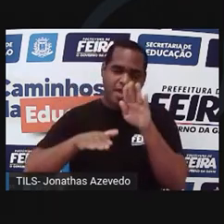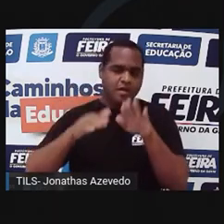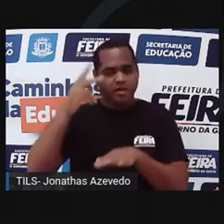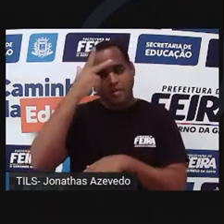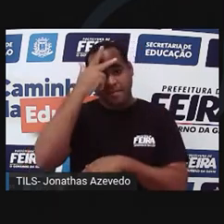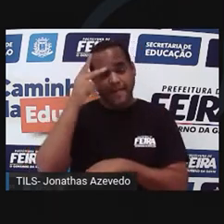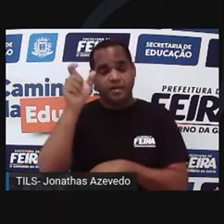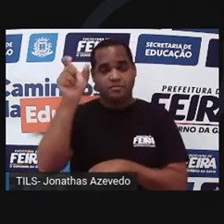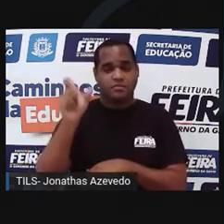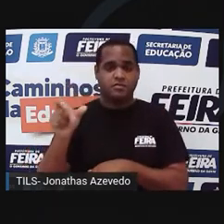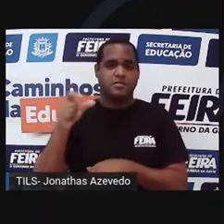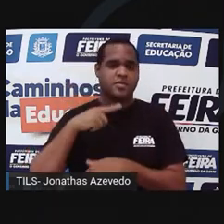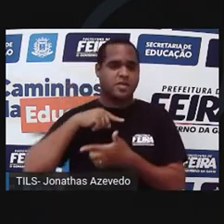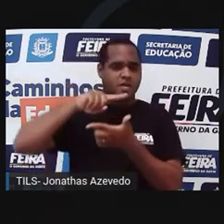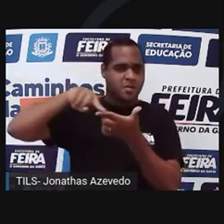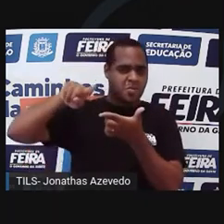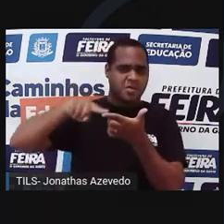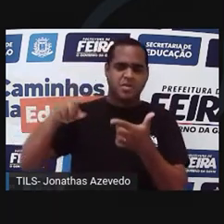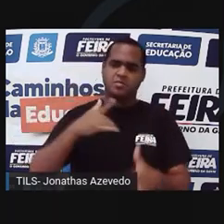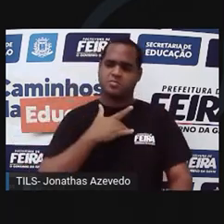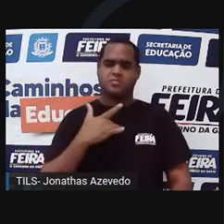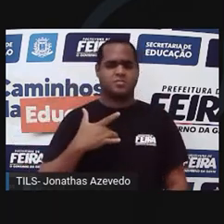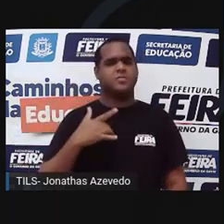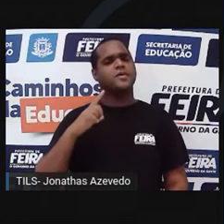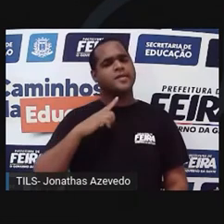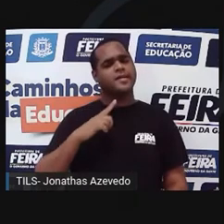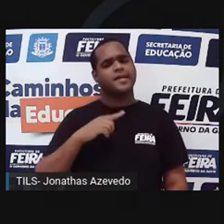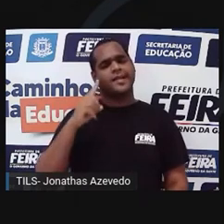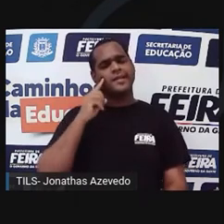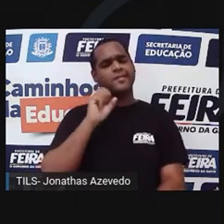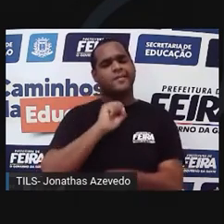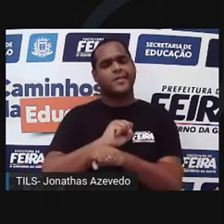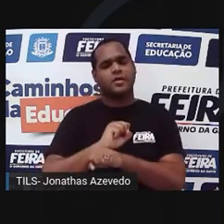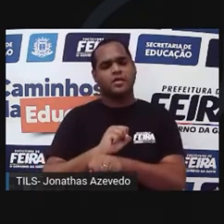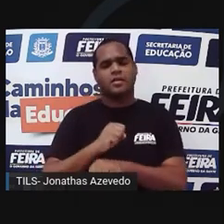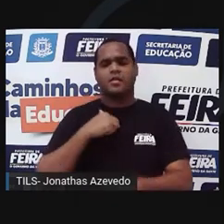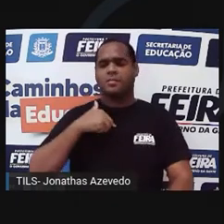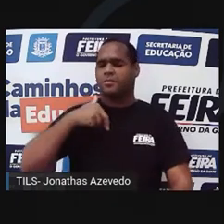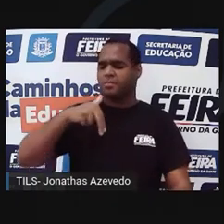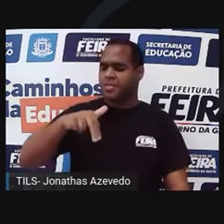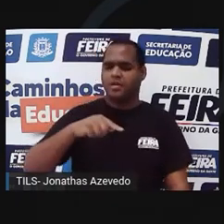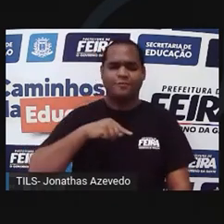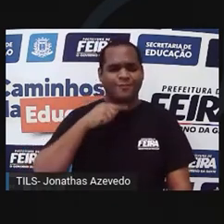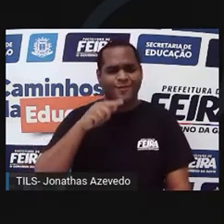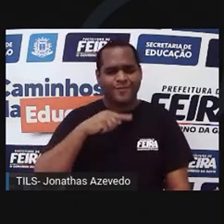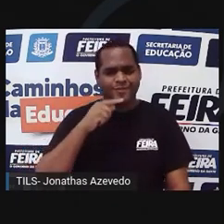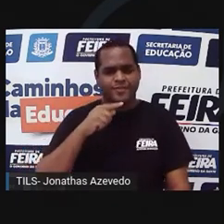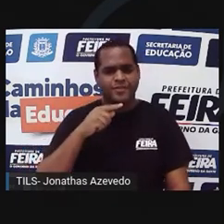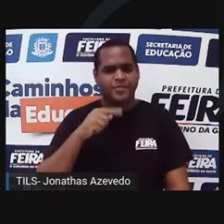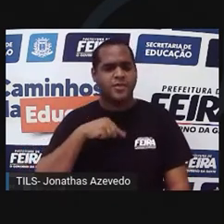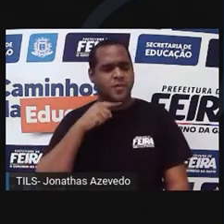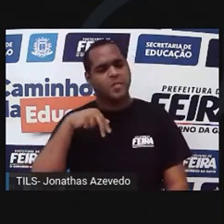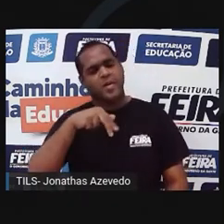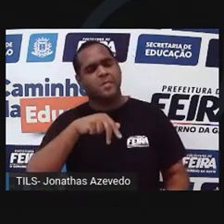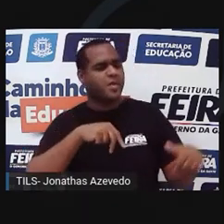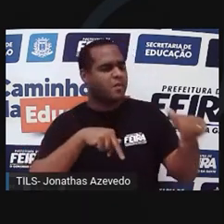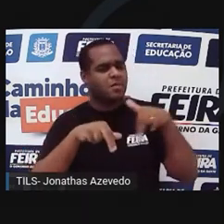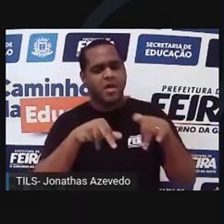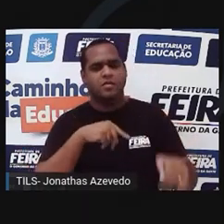pessoa que ela teve um problema de saúde, e ela ficava muito parada. Ela não podia se mover com um bom deslocamento.